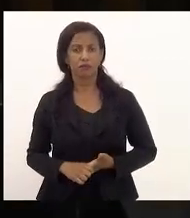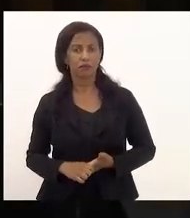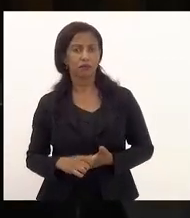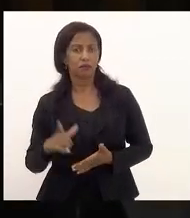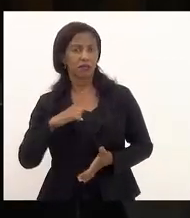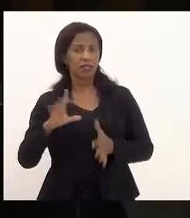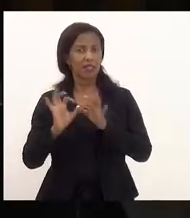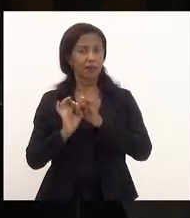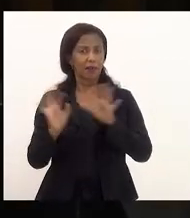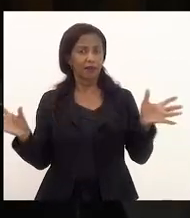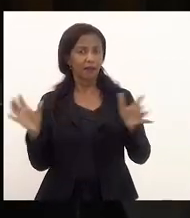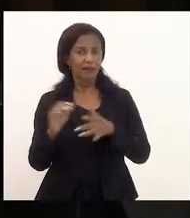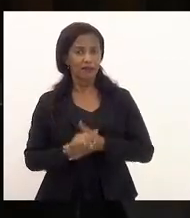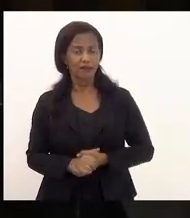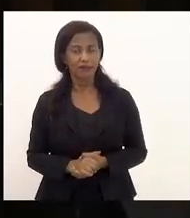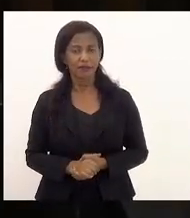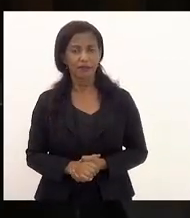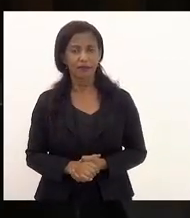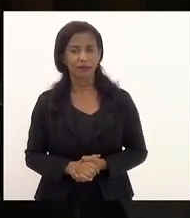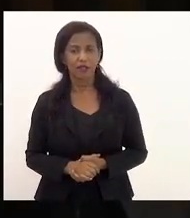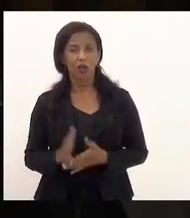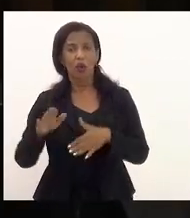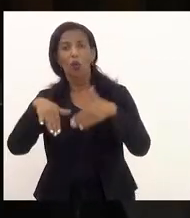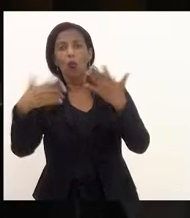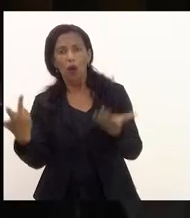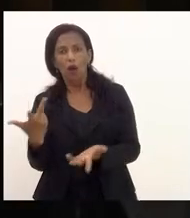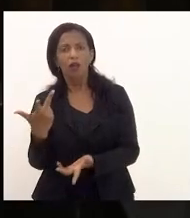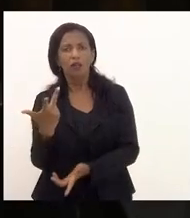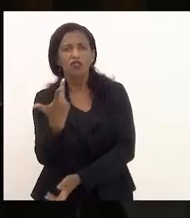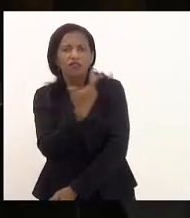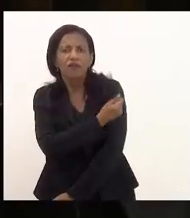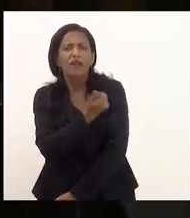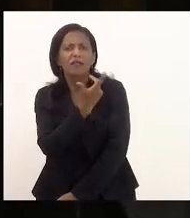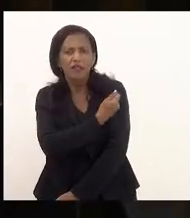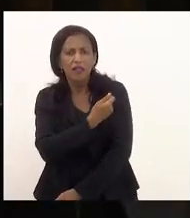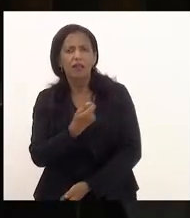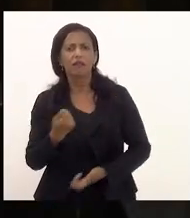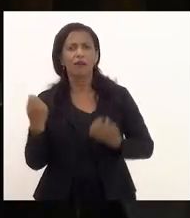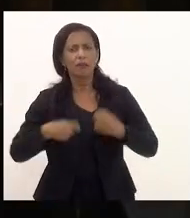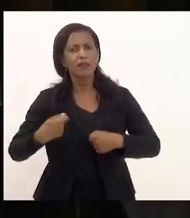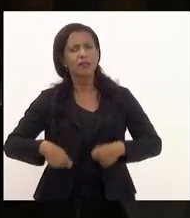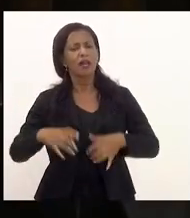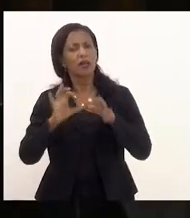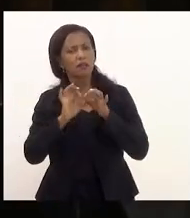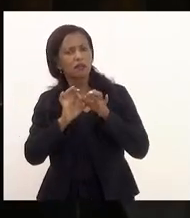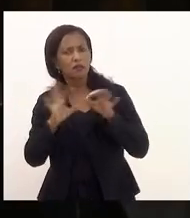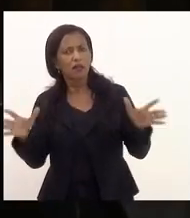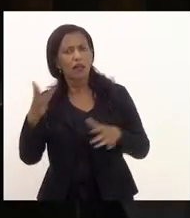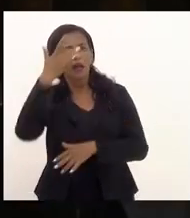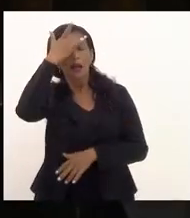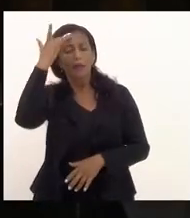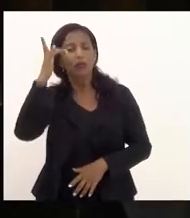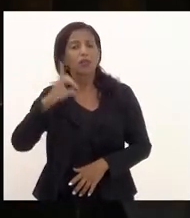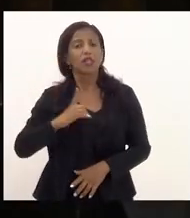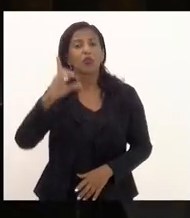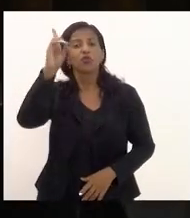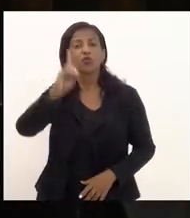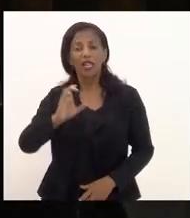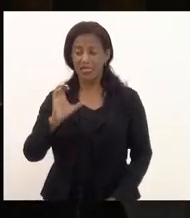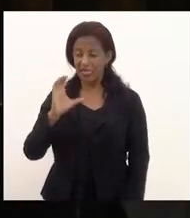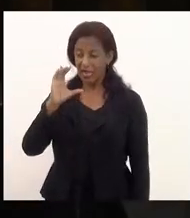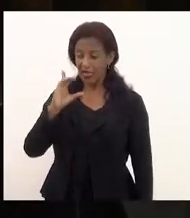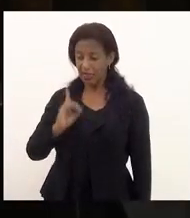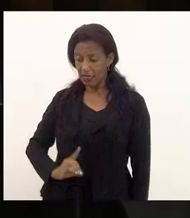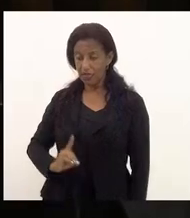ter a sua liberdade? Com quantas doses, Coronel Salema, a pessoa terá, o cidadão